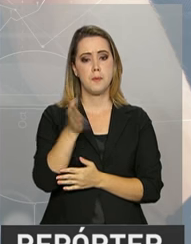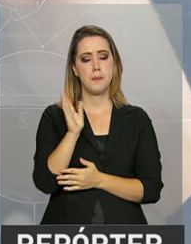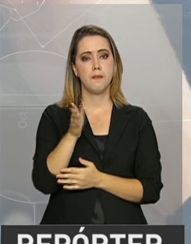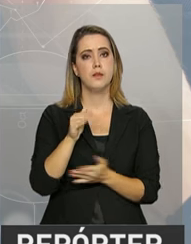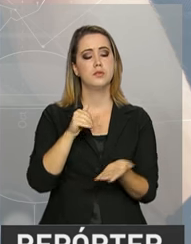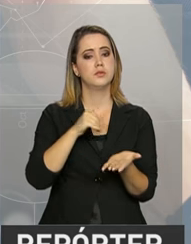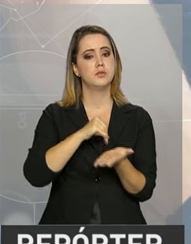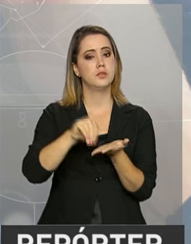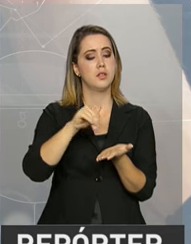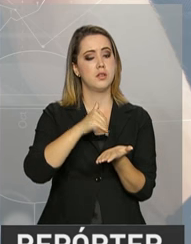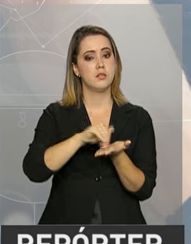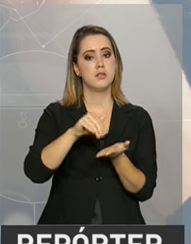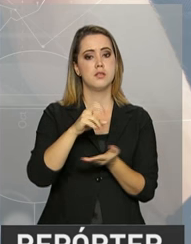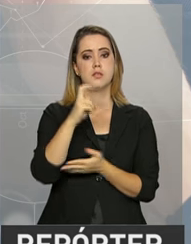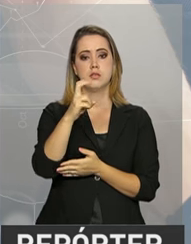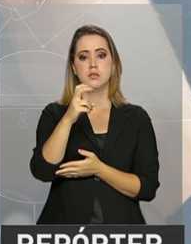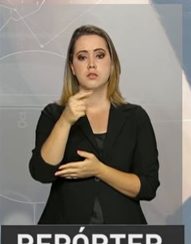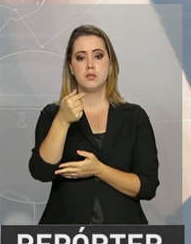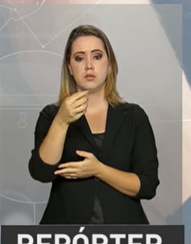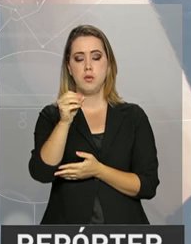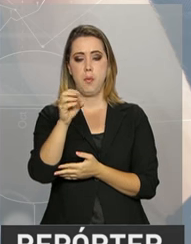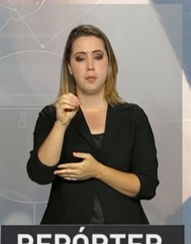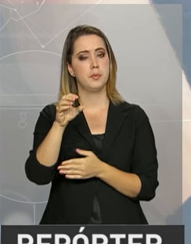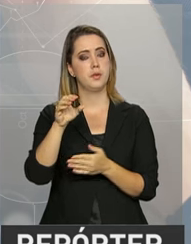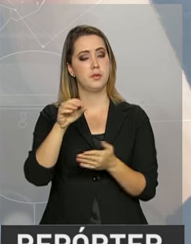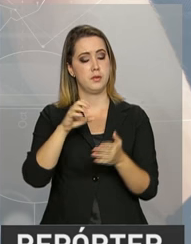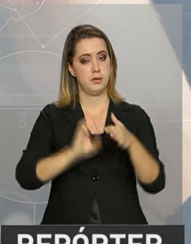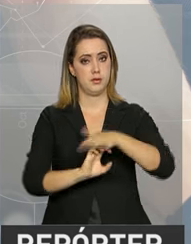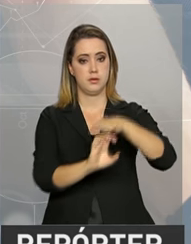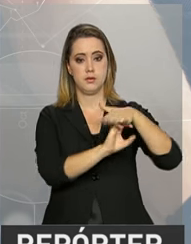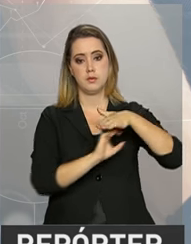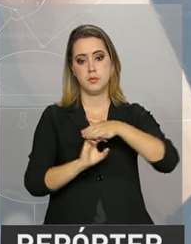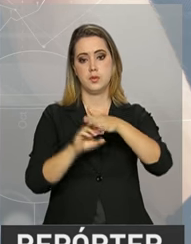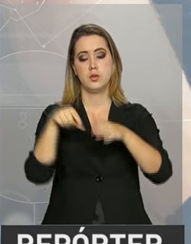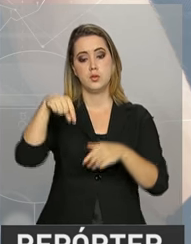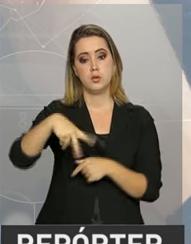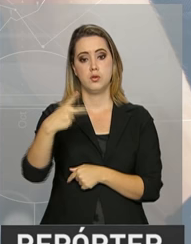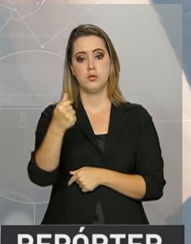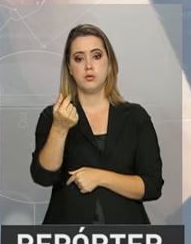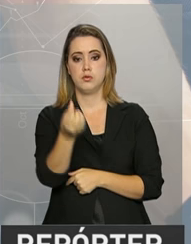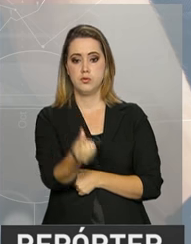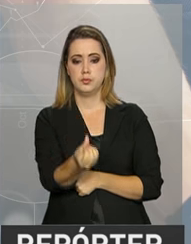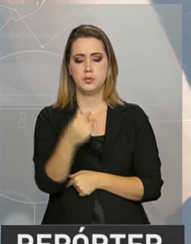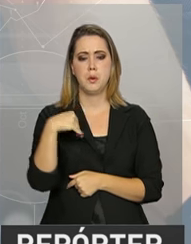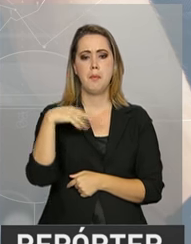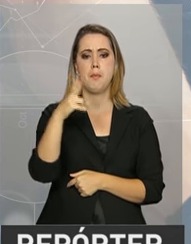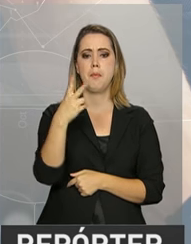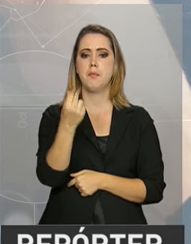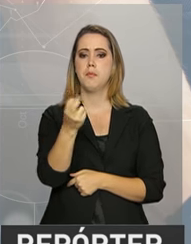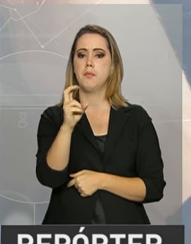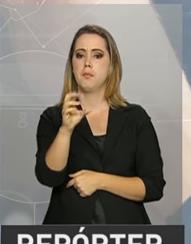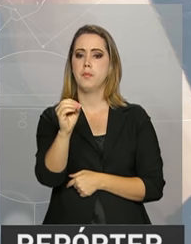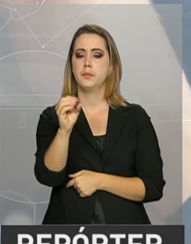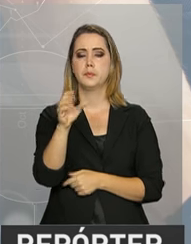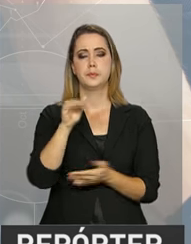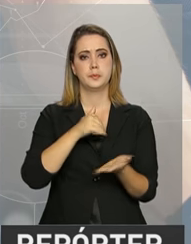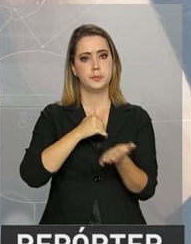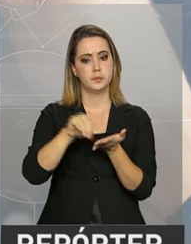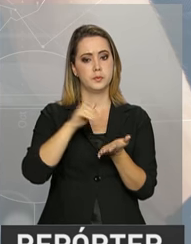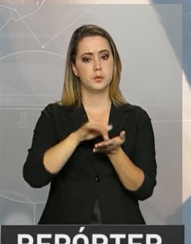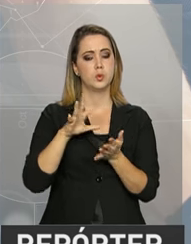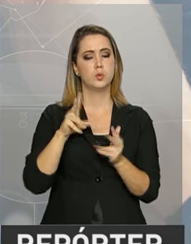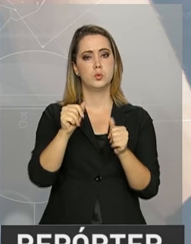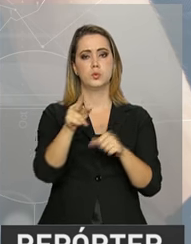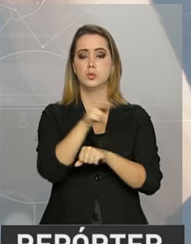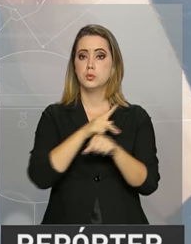inscreveram 5.700 startups. Só em 2016, foram mais de 2.500 inscrições em